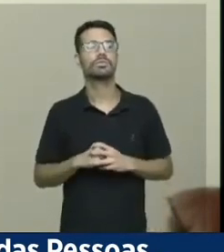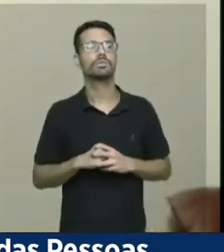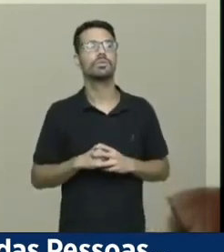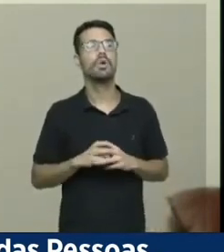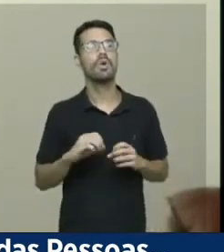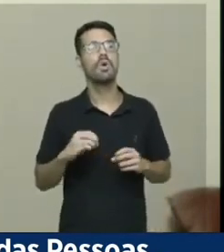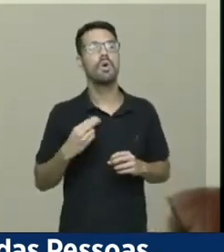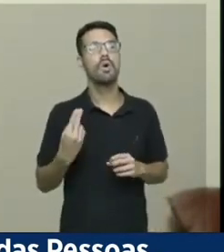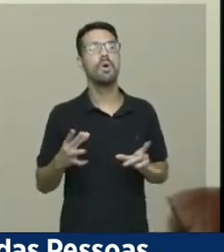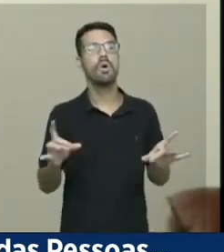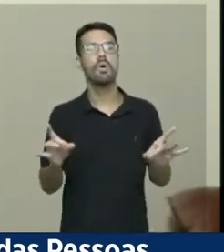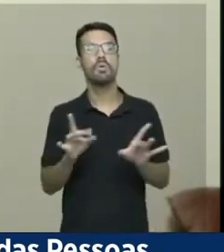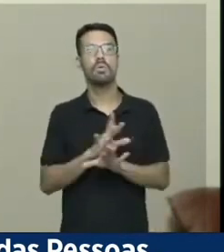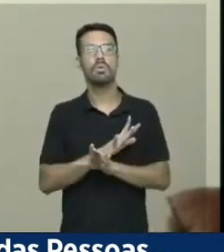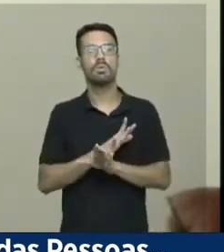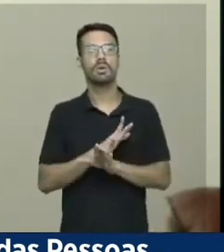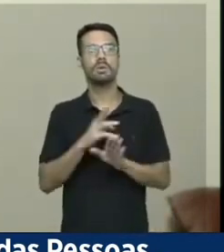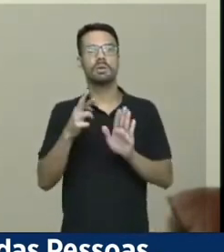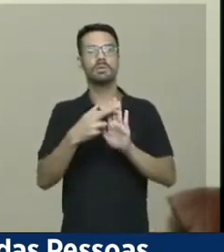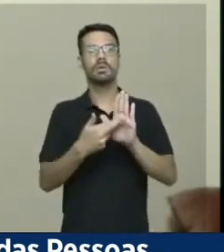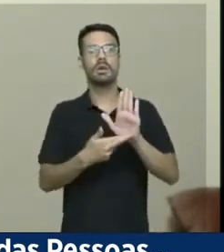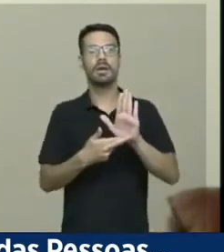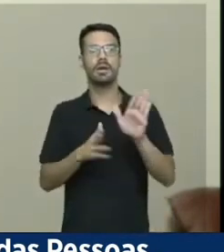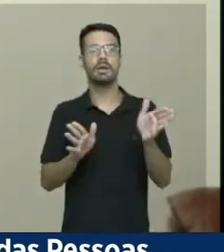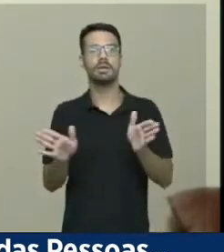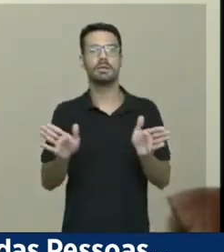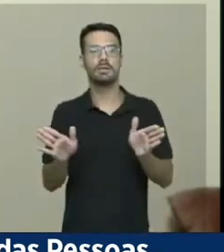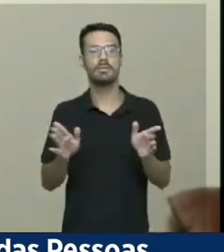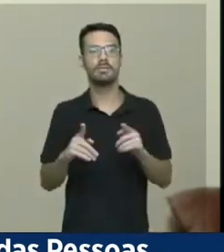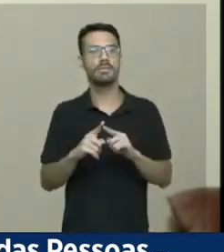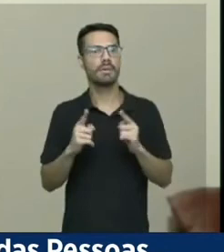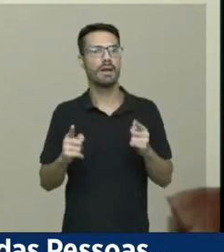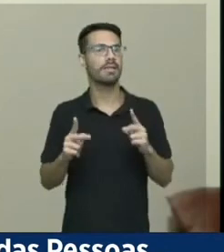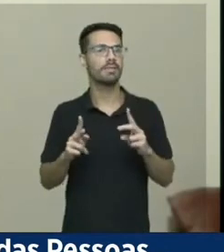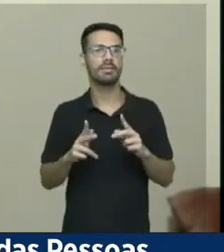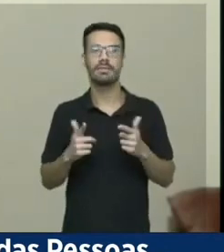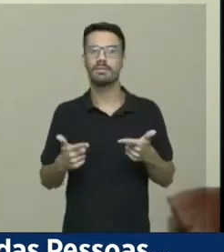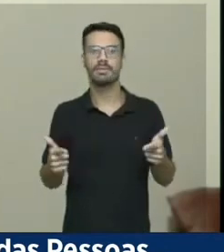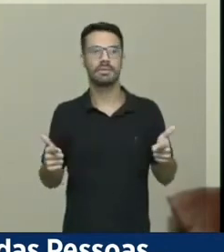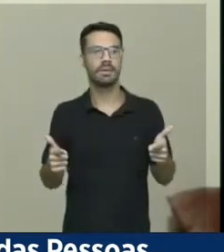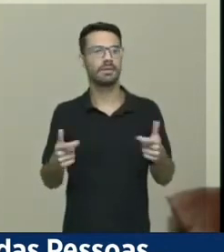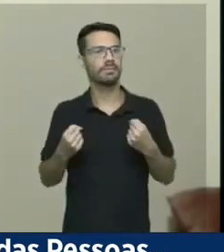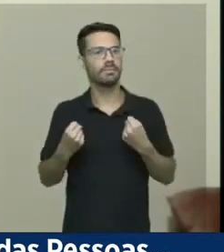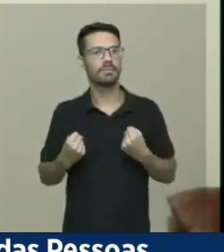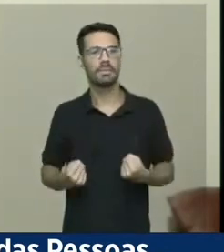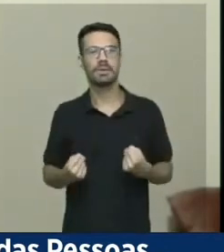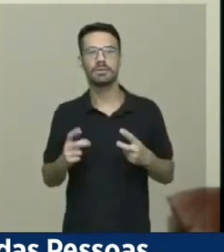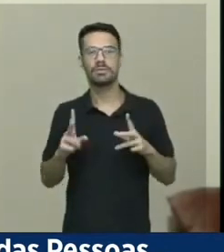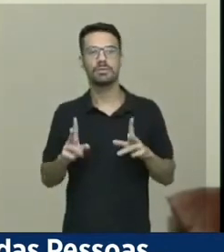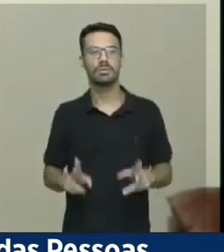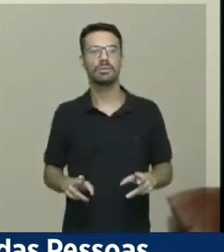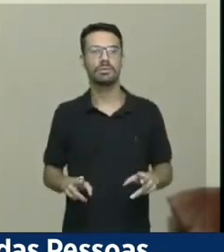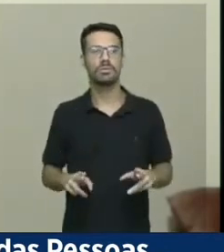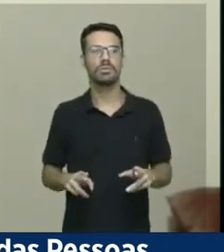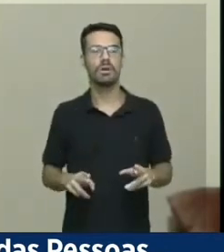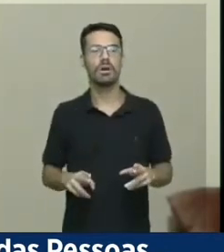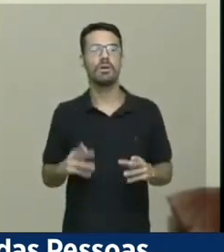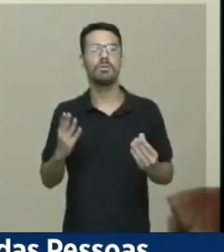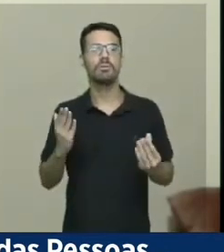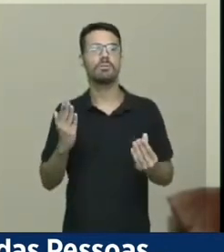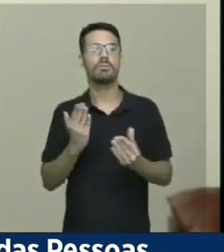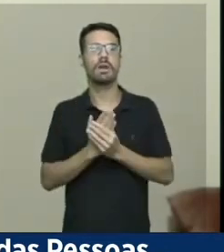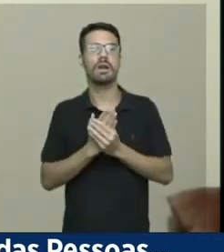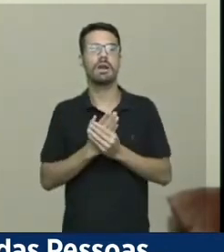o cumprimento de uma norma de acessibilidade, mas não tem o mesmo peso e mesma eficácia do que uma ação de improbidade